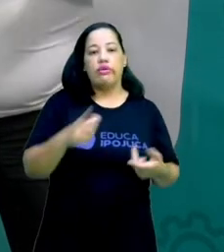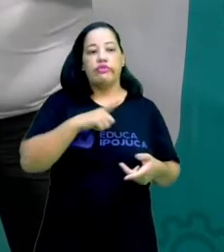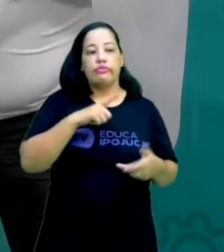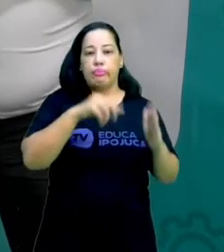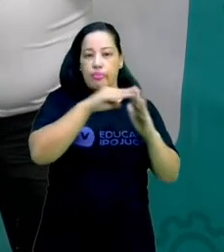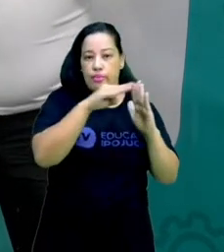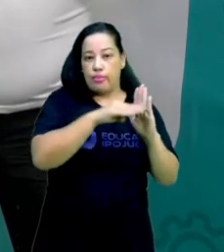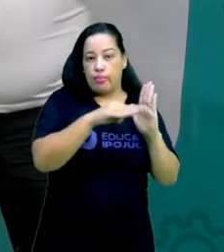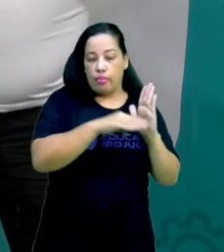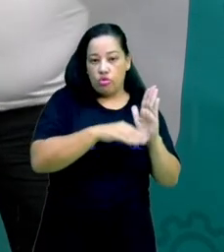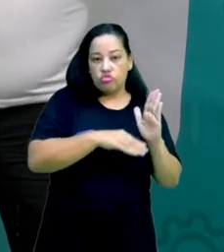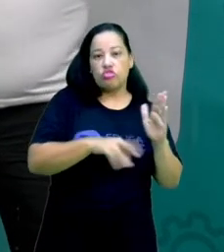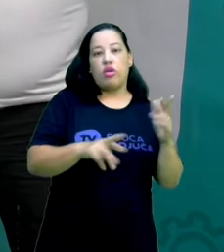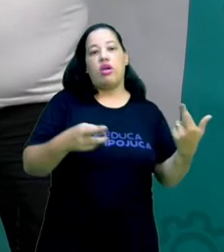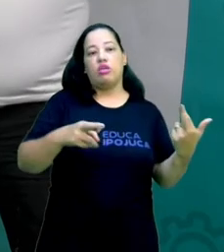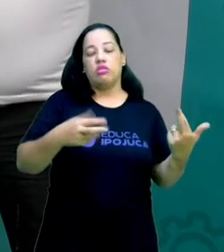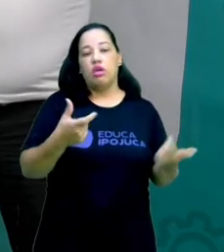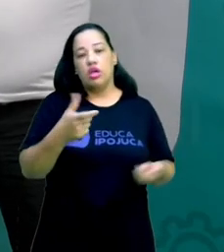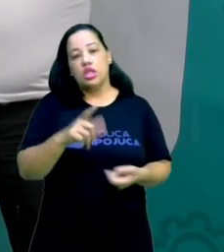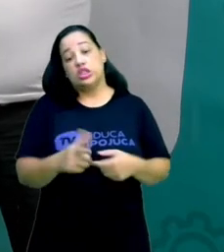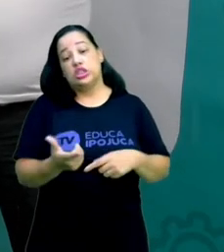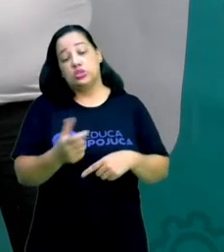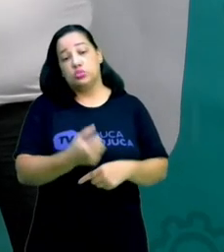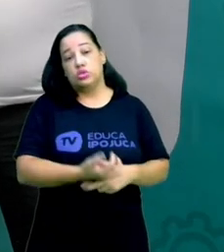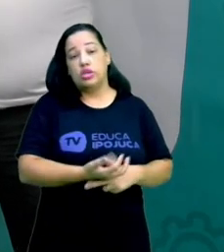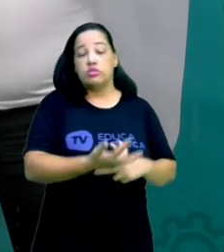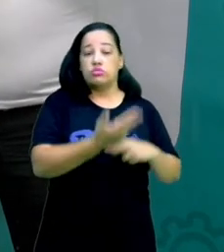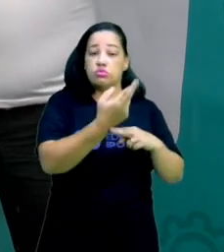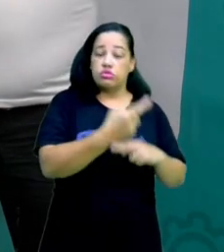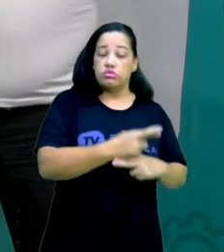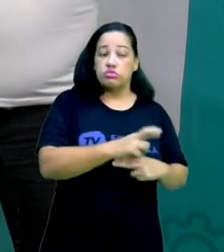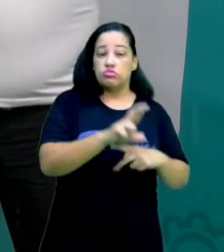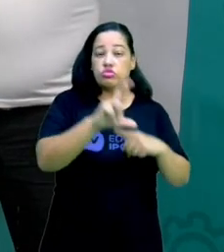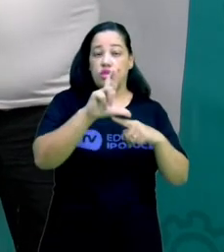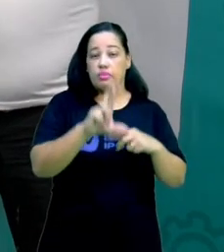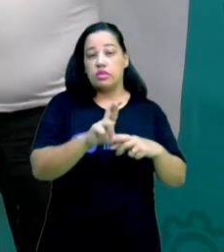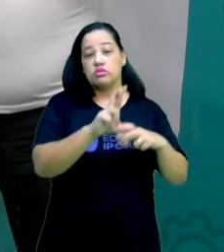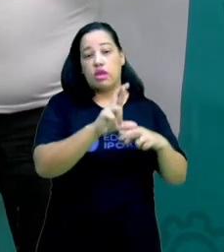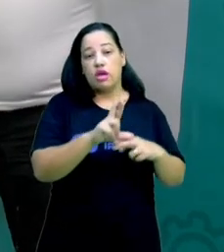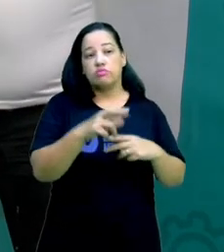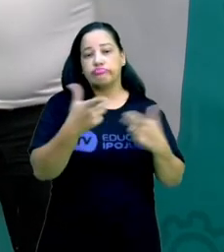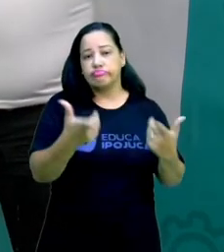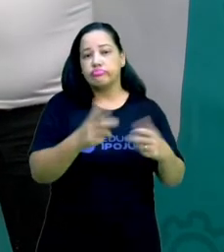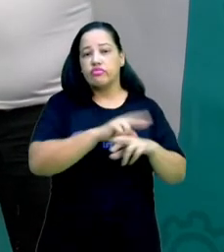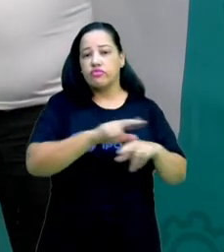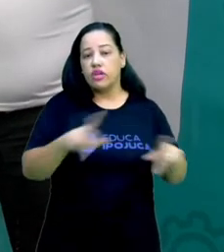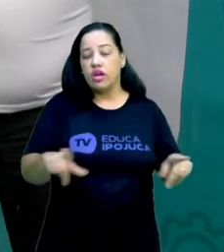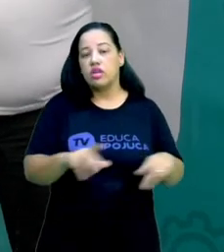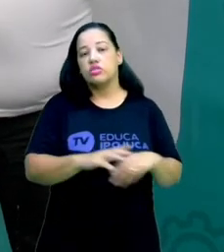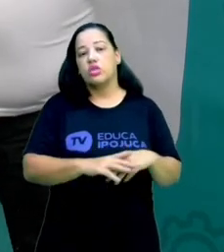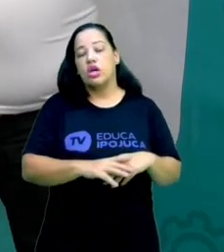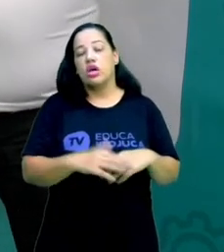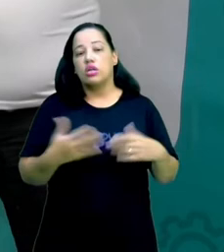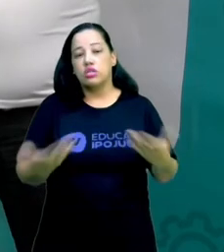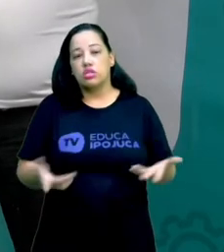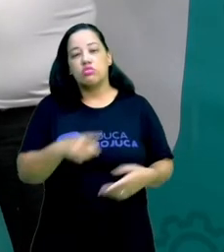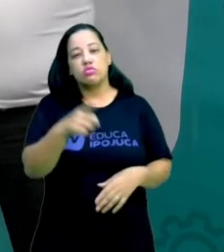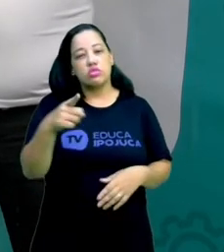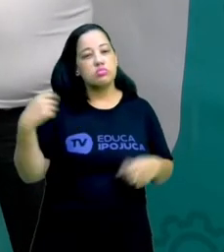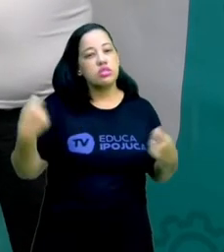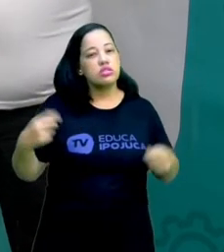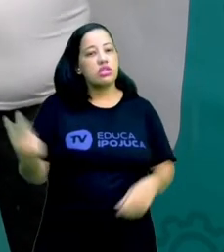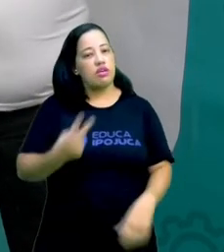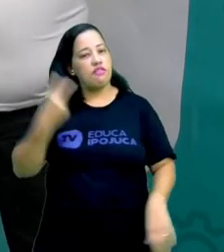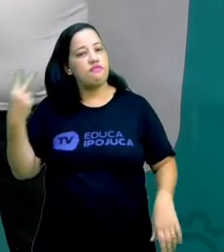reciclagem de lixo. Então, você que está aí, vamos valorizar todos esses projetos que a gente